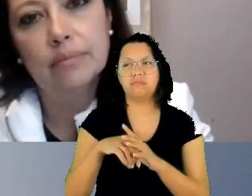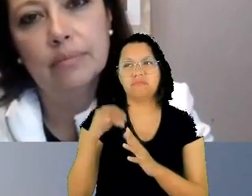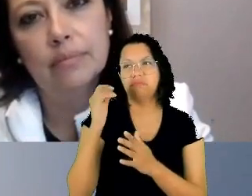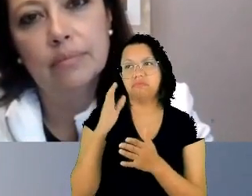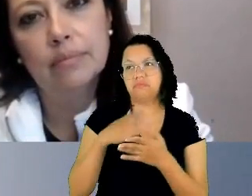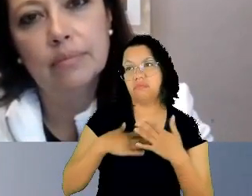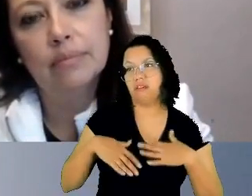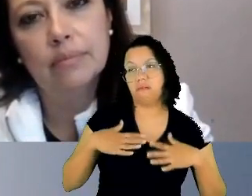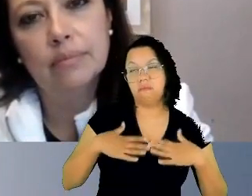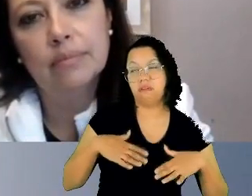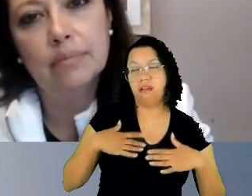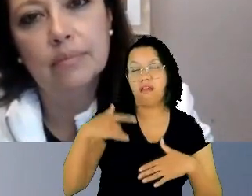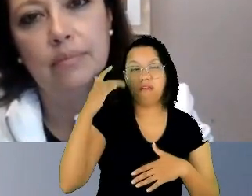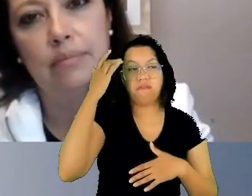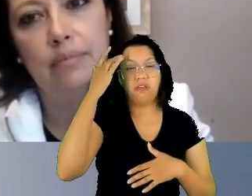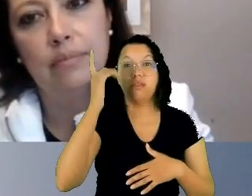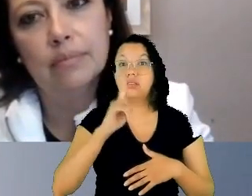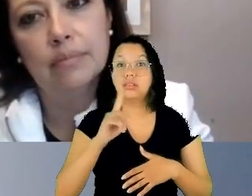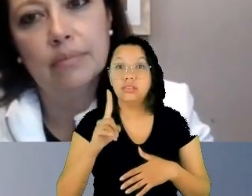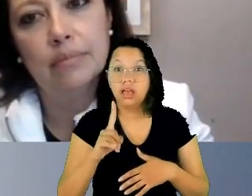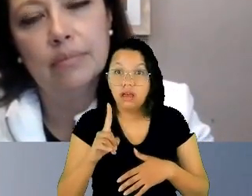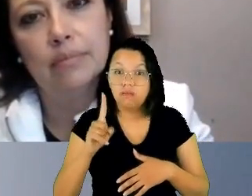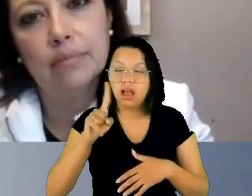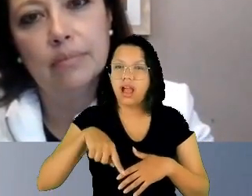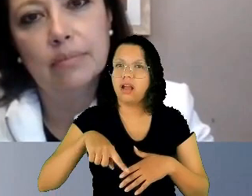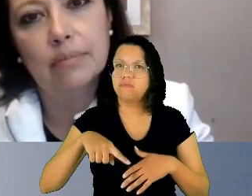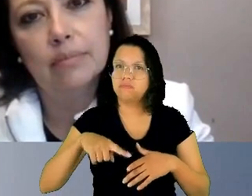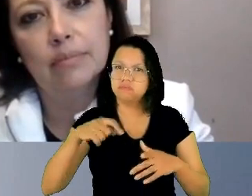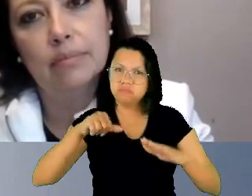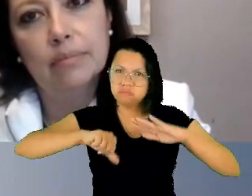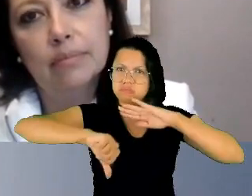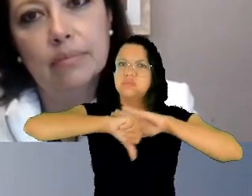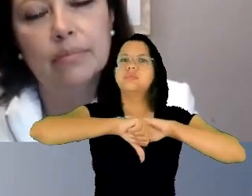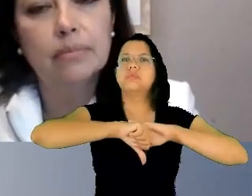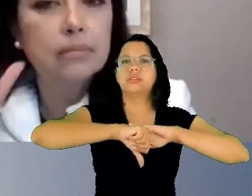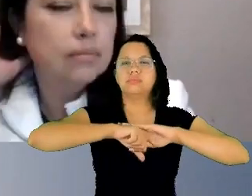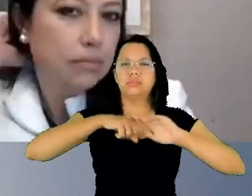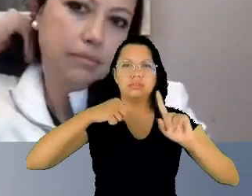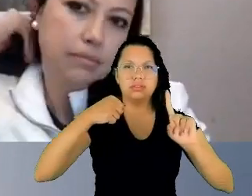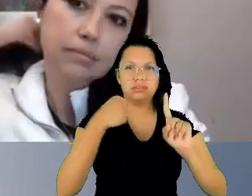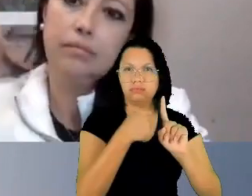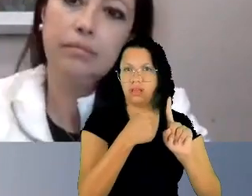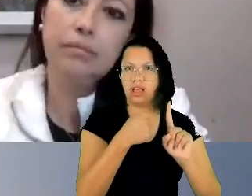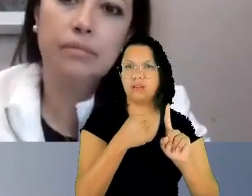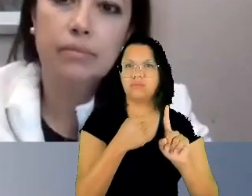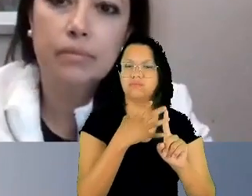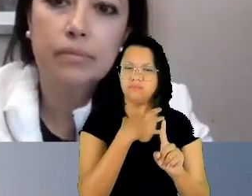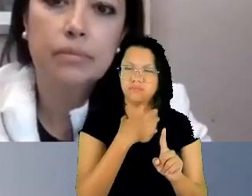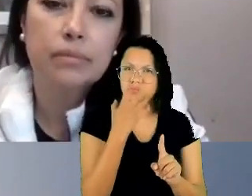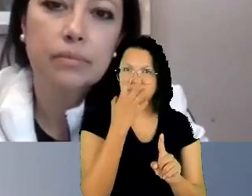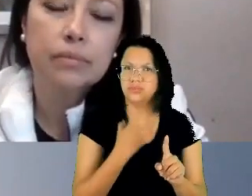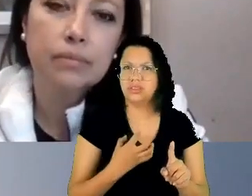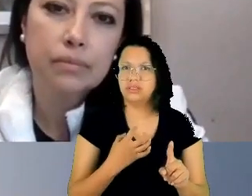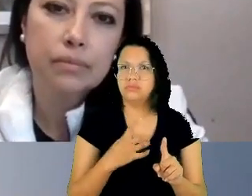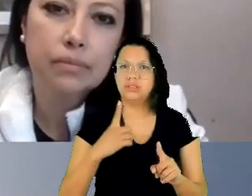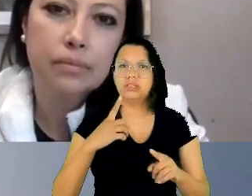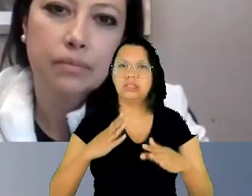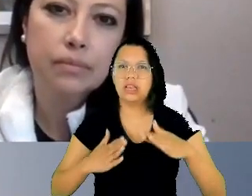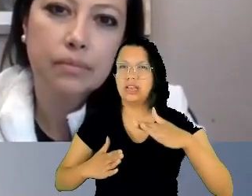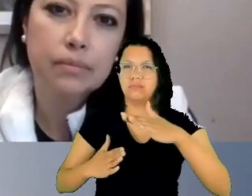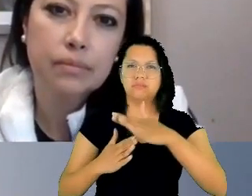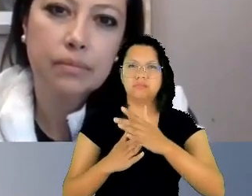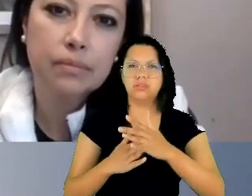violação, mas que impacta drasticamente e limita total ou parcialmente o exercício dos demais direitos.